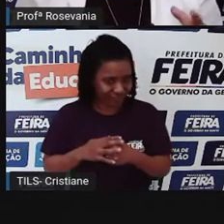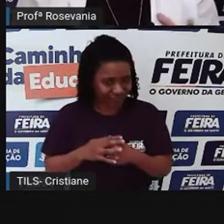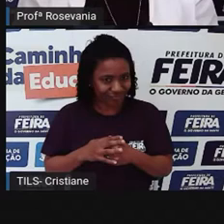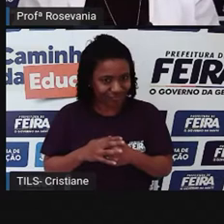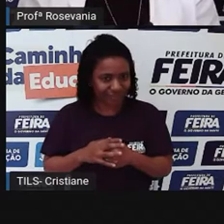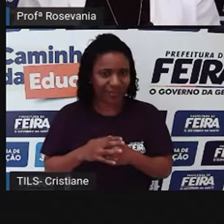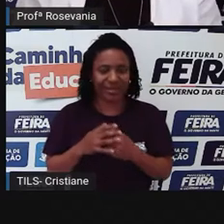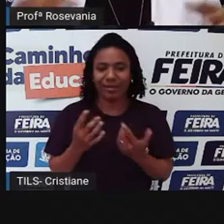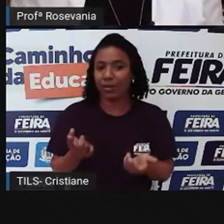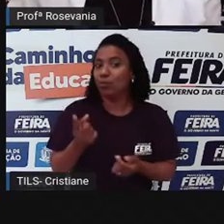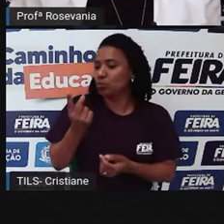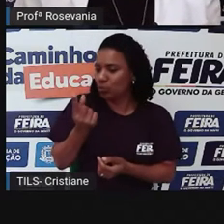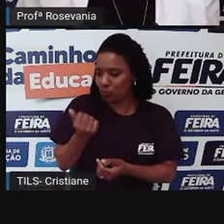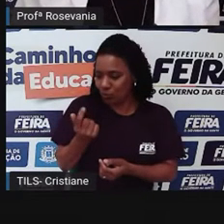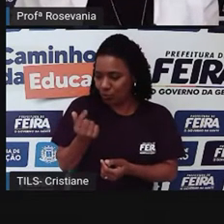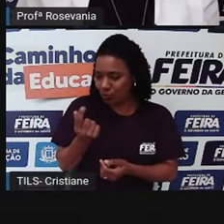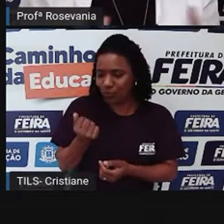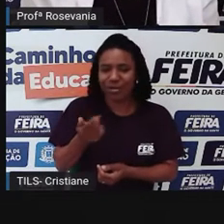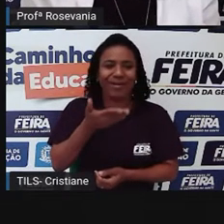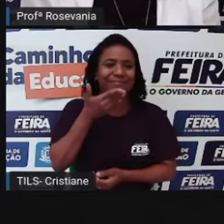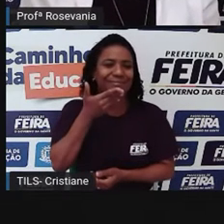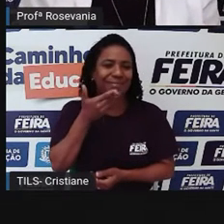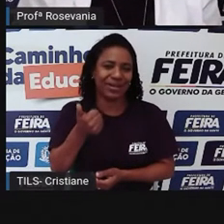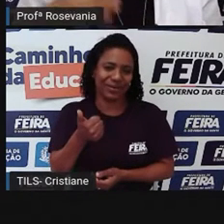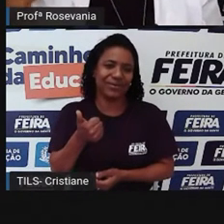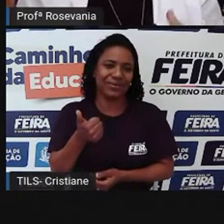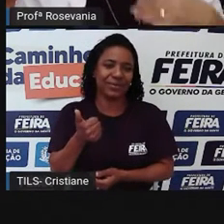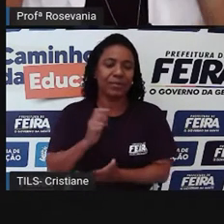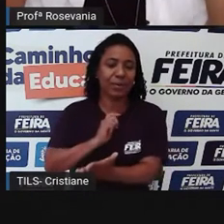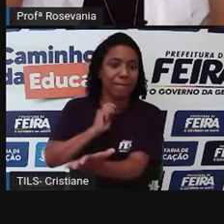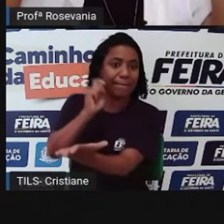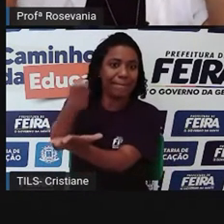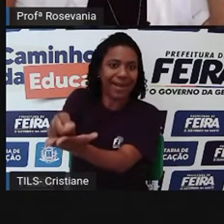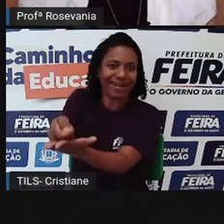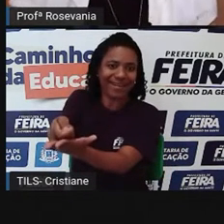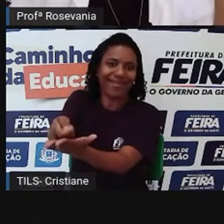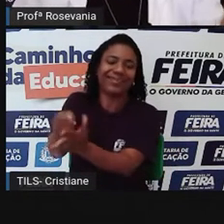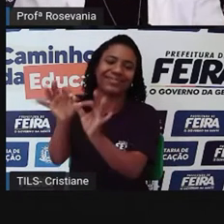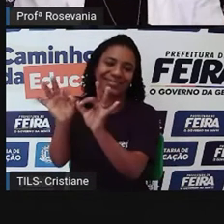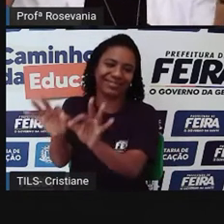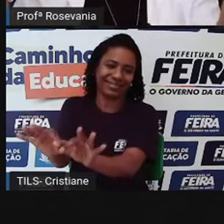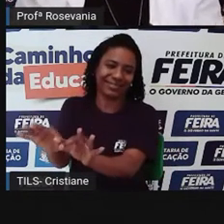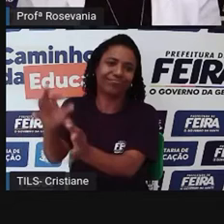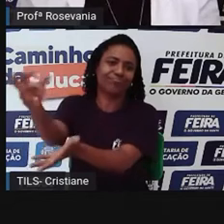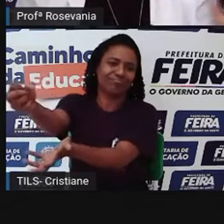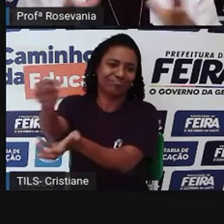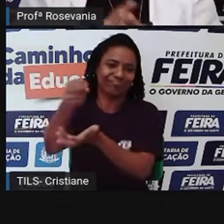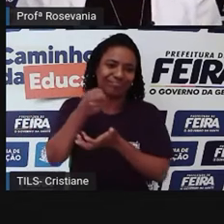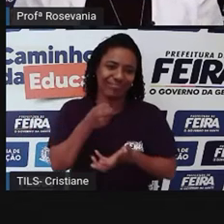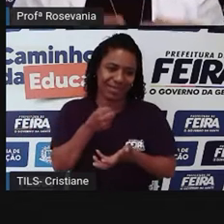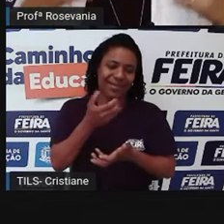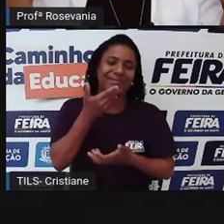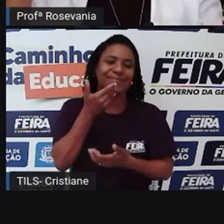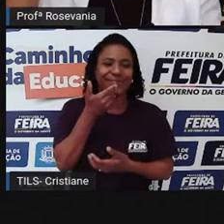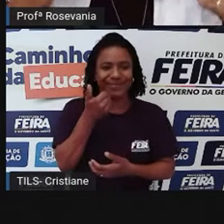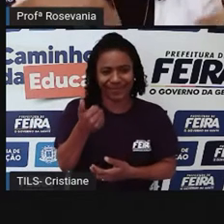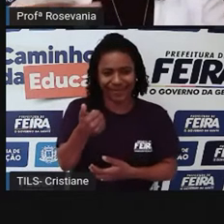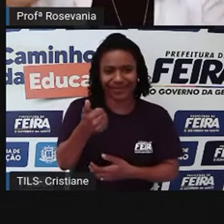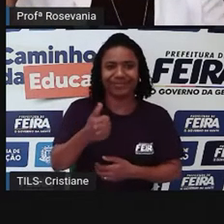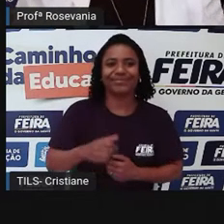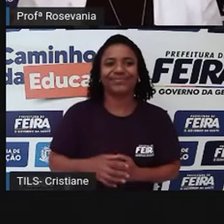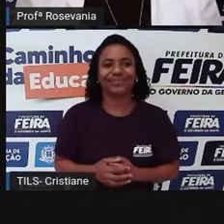assim. Então, o dinheiro, ele atribuiu valor às coisas. E aí, houve aquela equiparada nos produtos. E